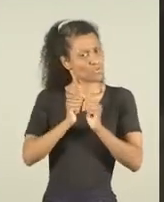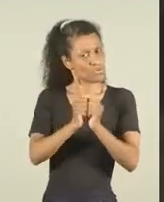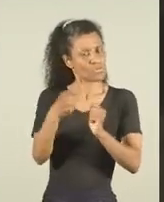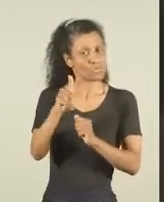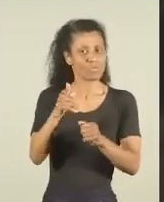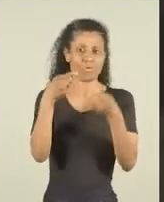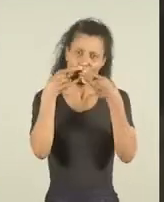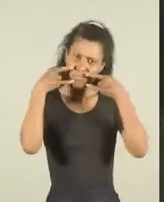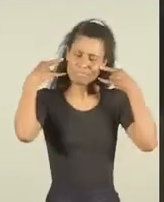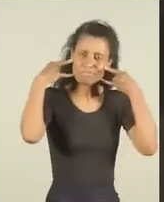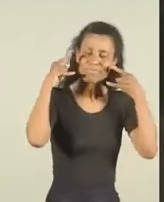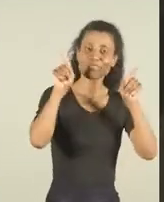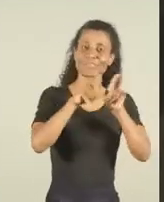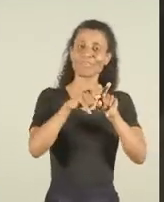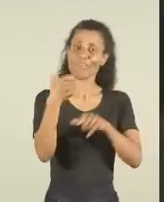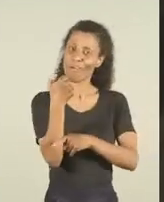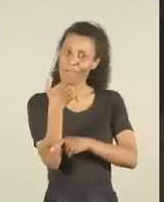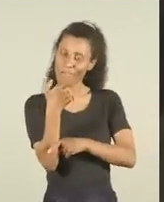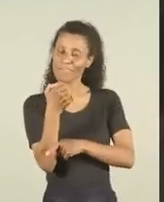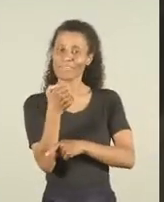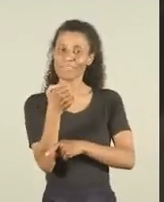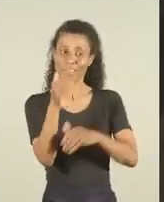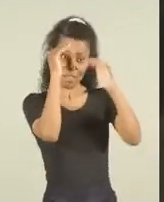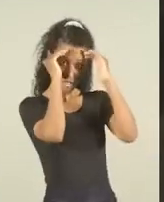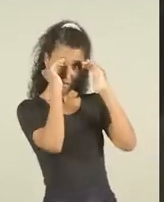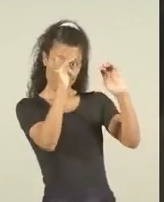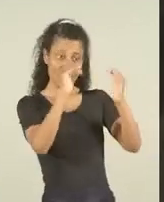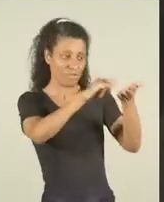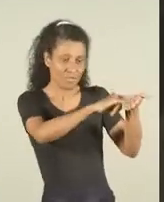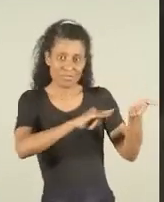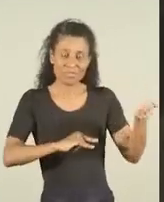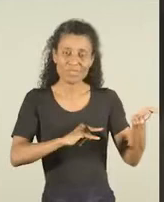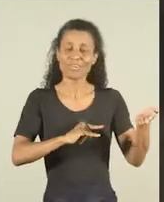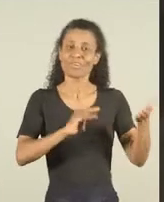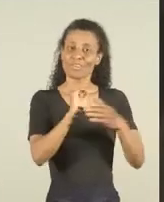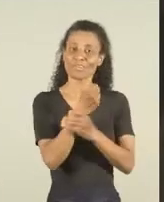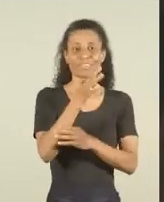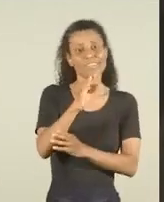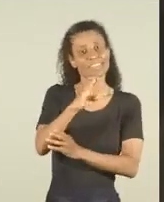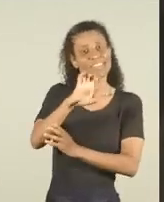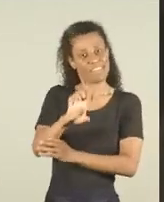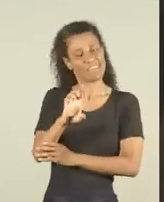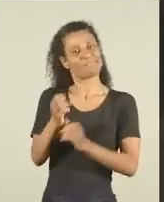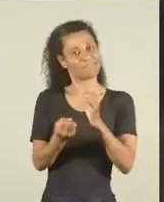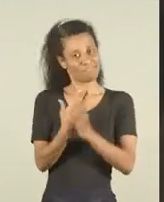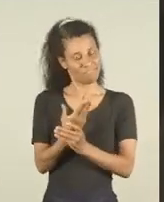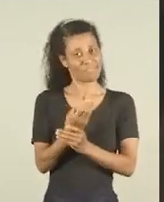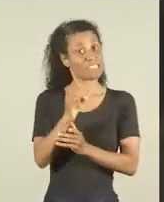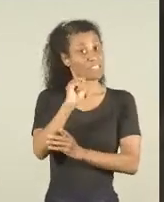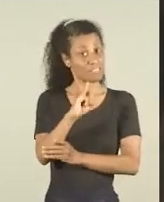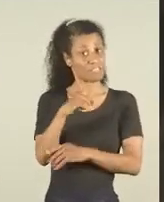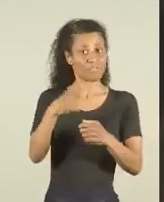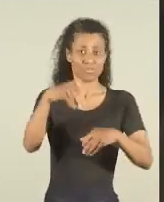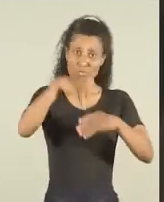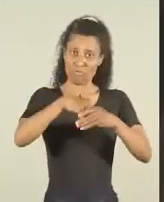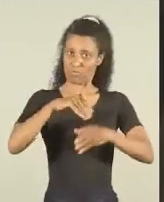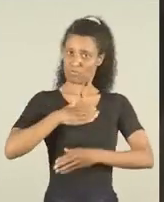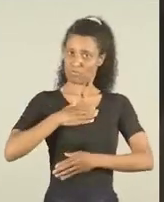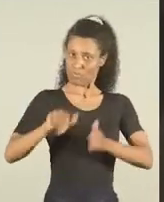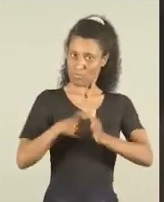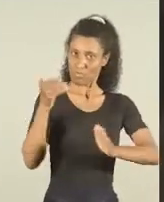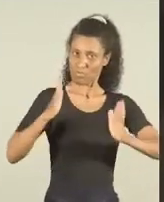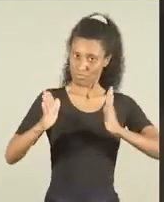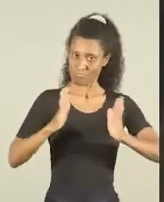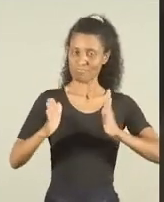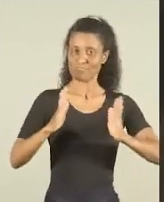máscara, tua caneta e siga os protocolos seguros que o TSE implementou. Se você votou